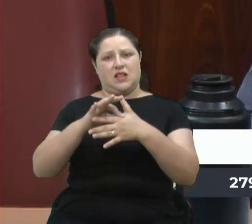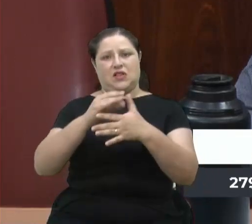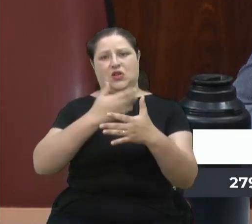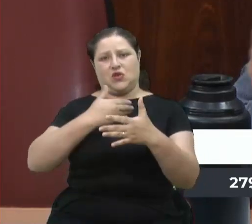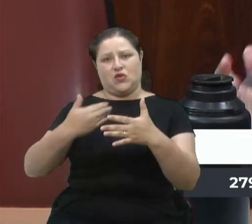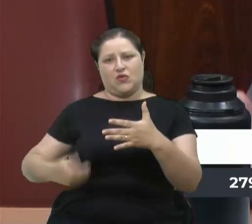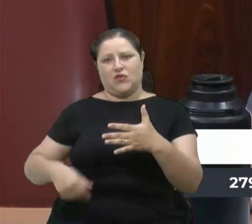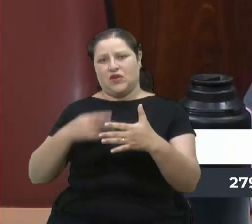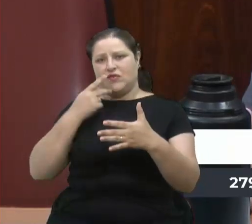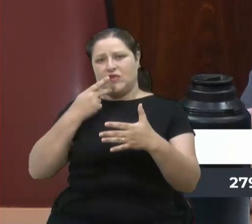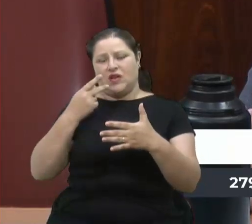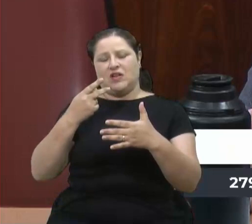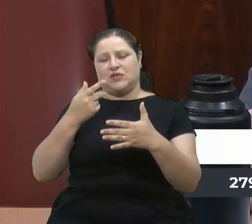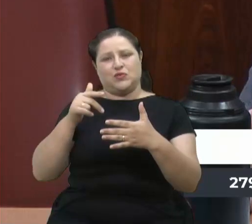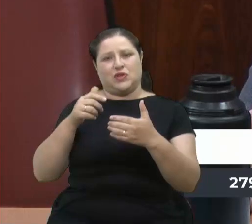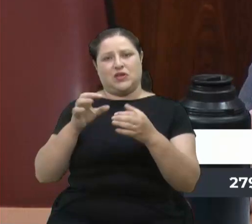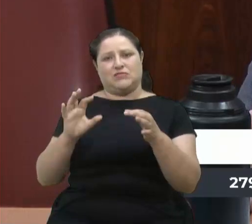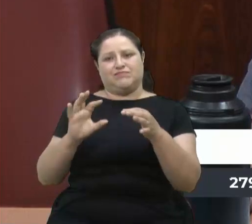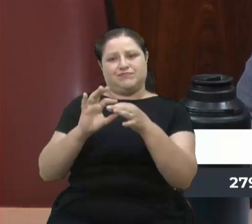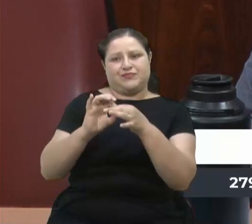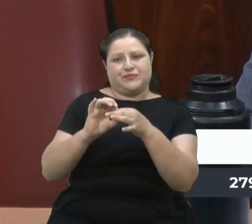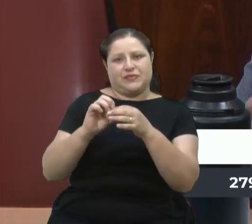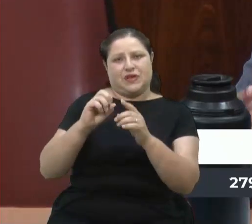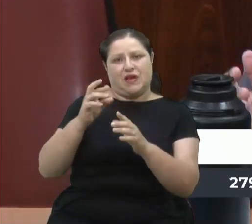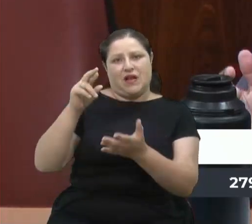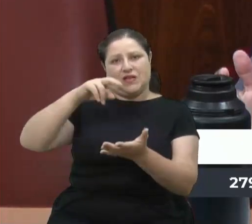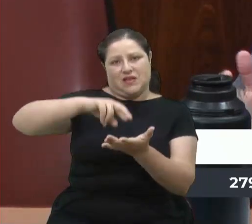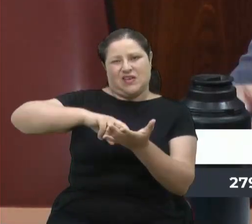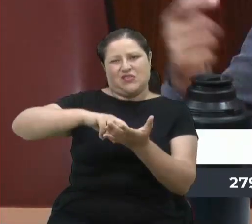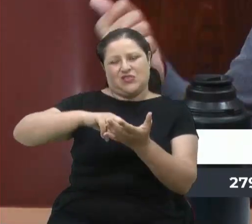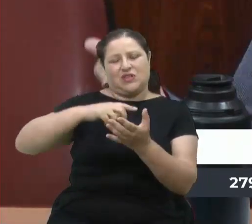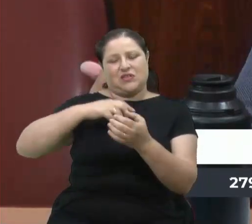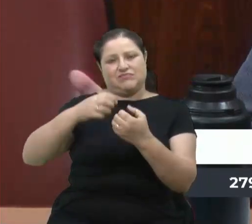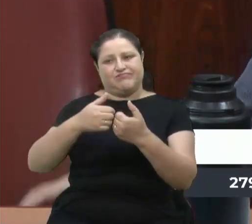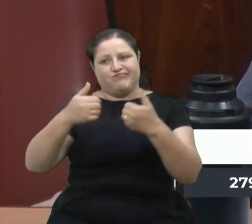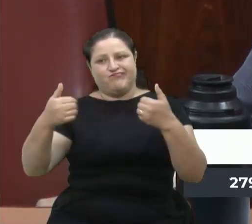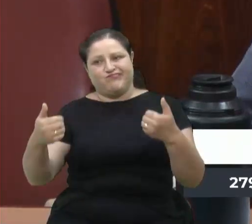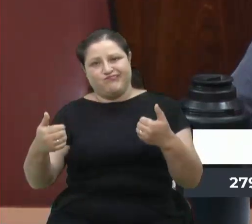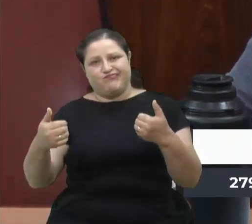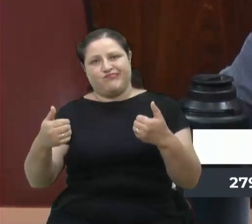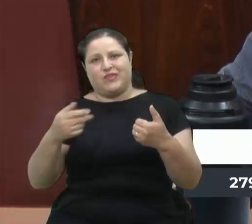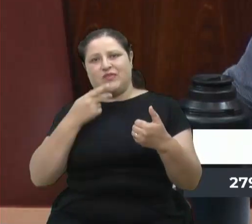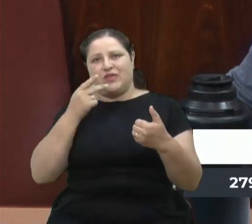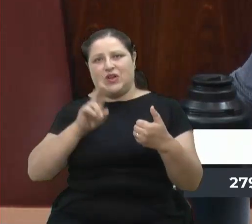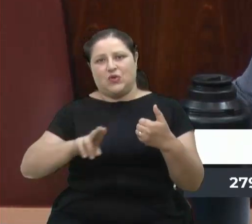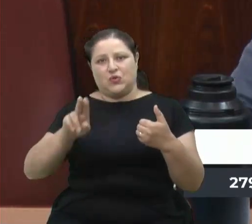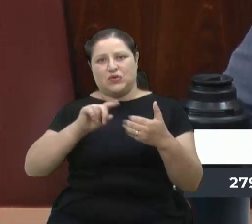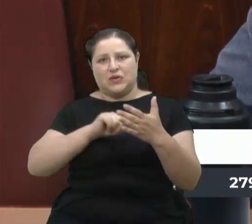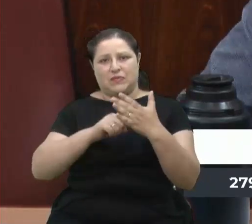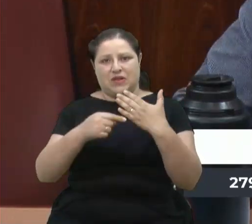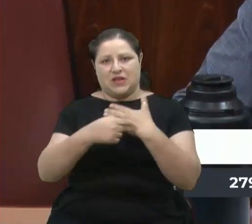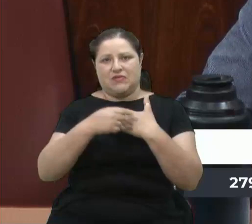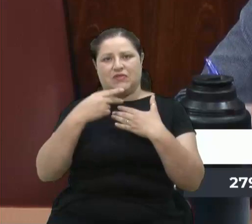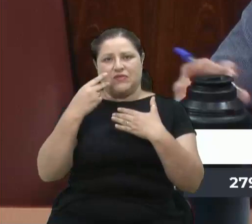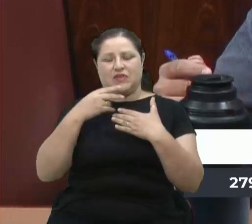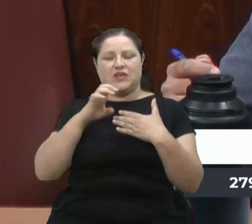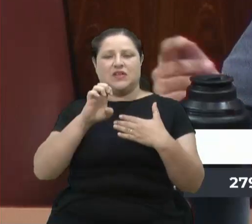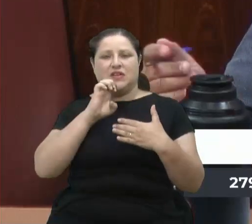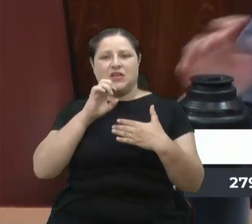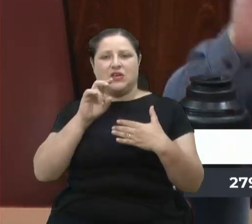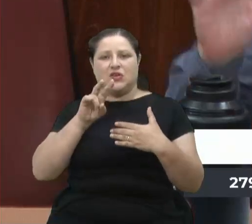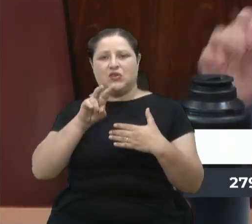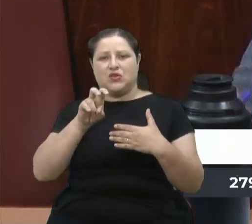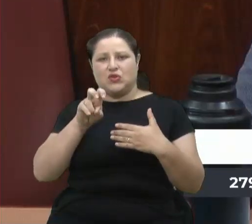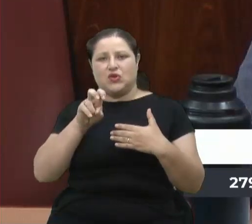dissociado da realidade e ele usa, se vale da metáfora da vereadora Estela para falar da boca grande,